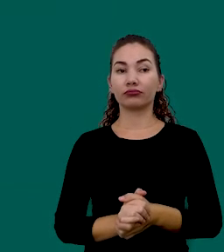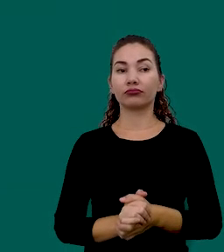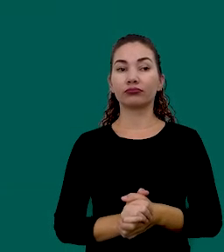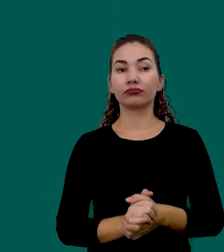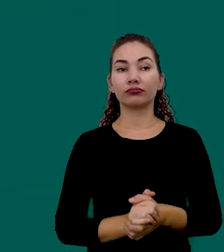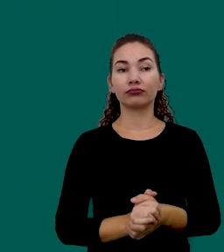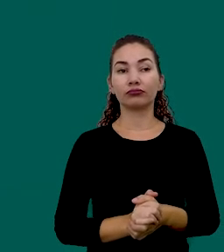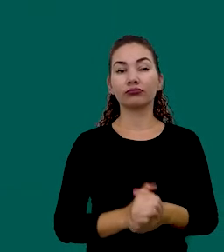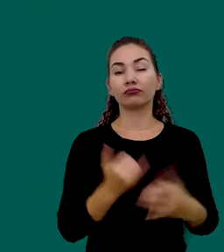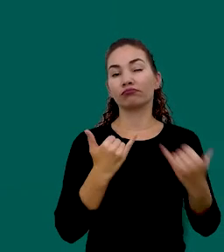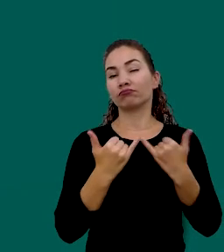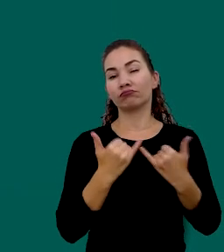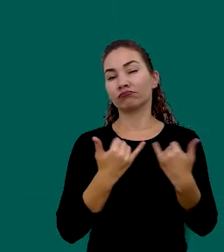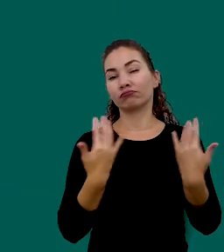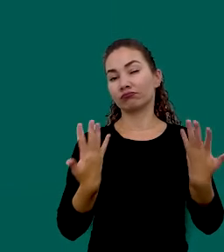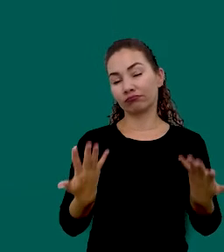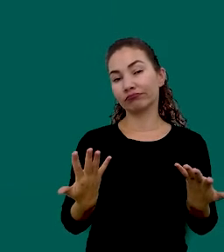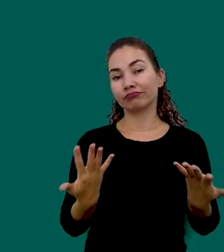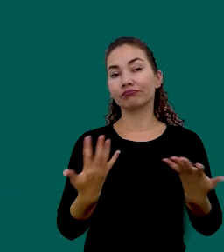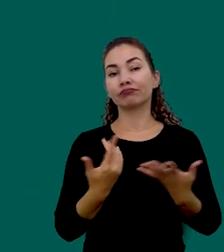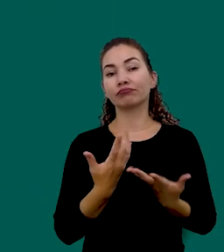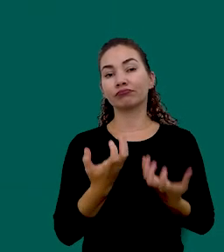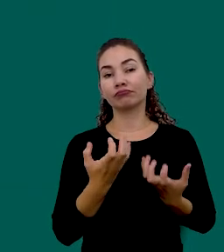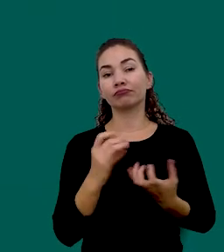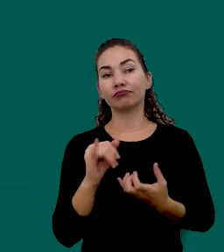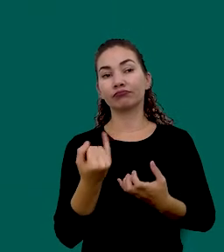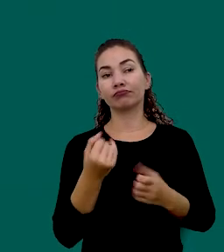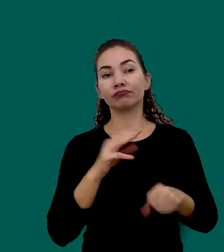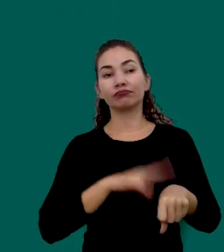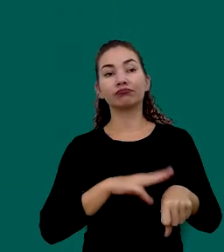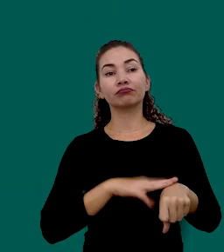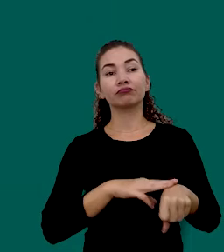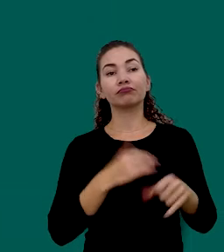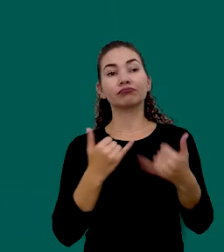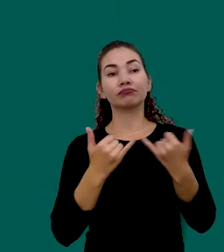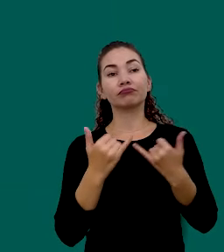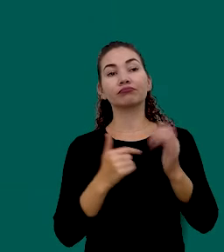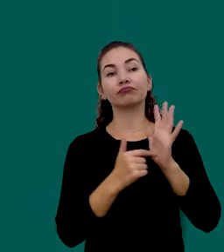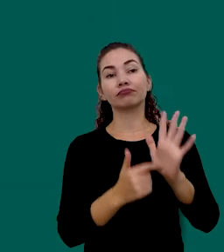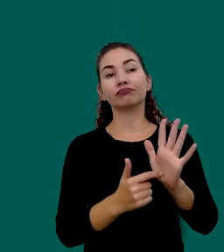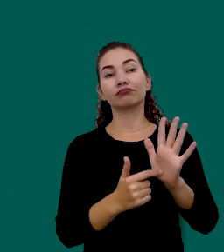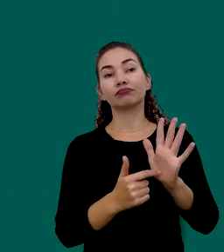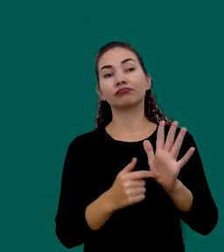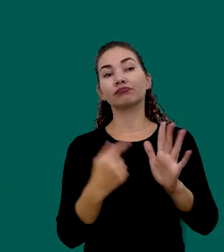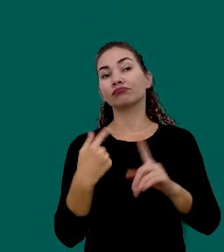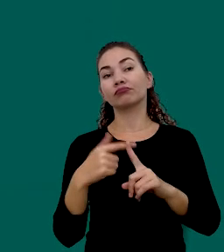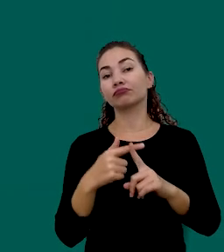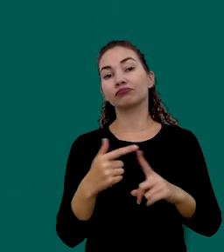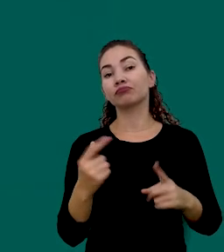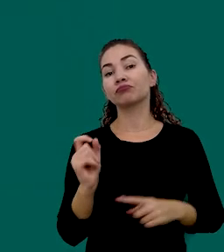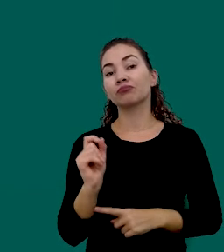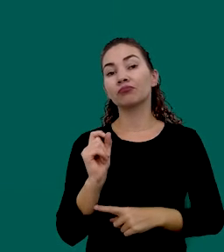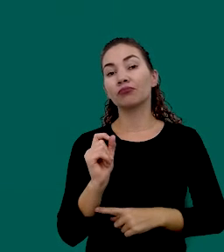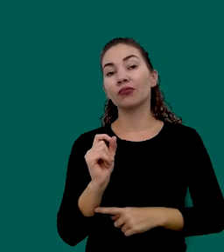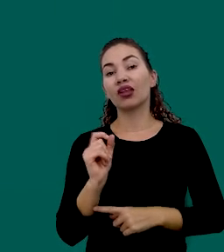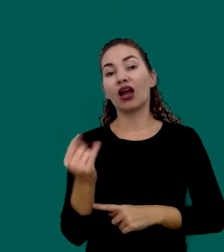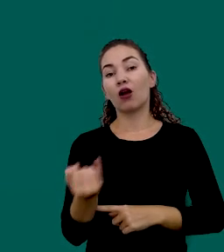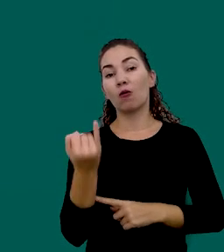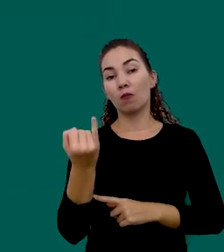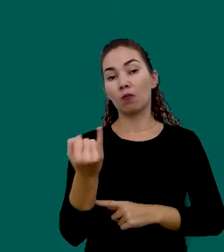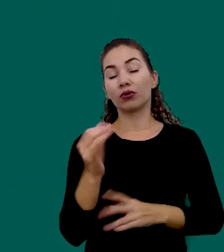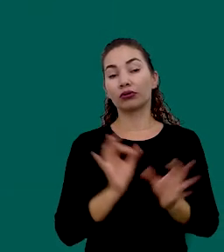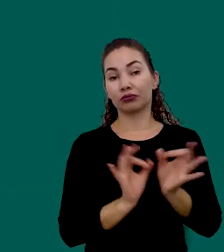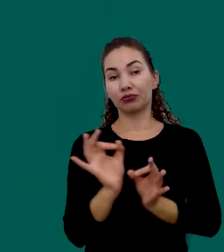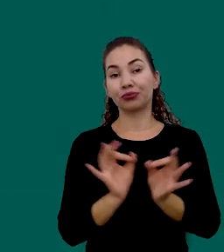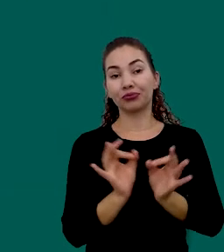Um exemplo Gostaria de aproveitar O momento Para trazer um exemplo Um exemplo De uma motivação Bastante significativa